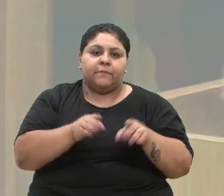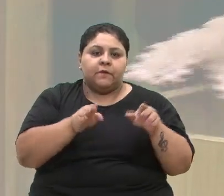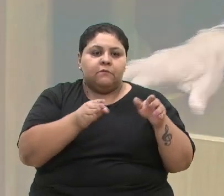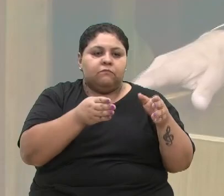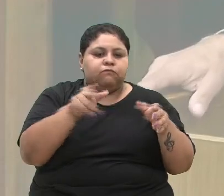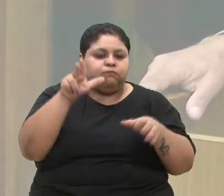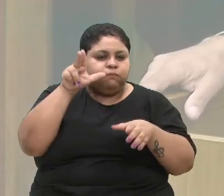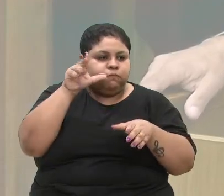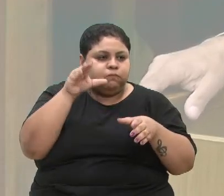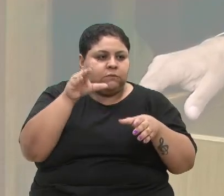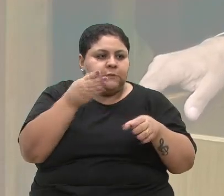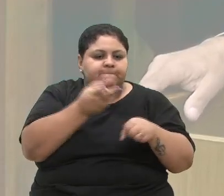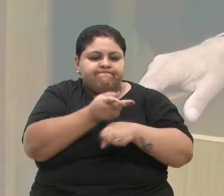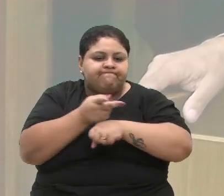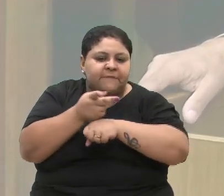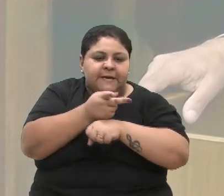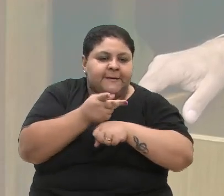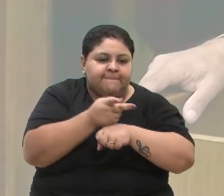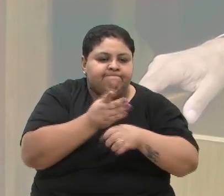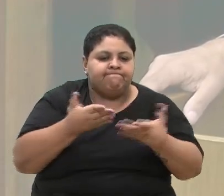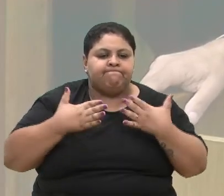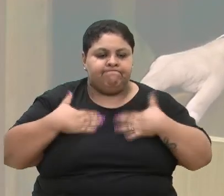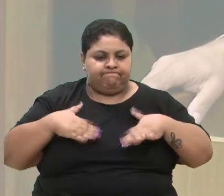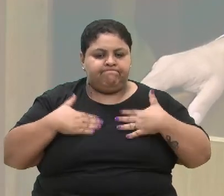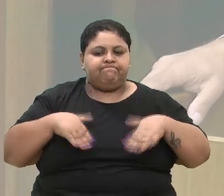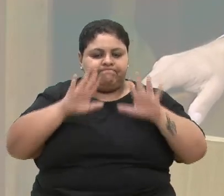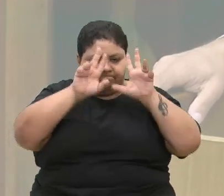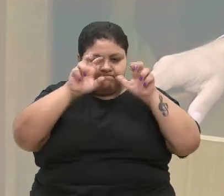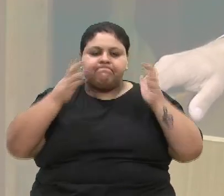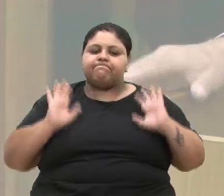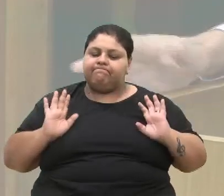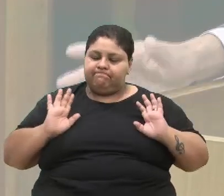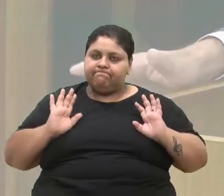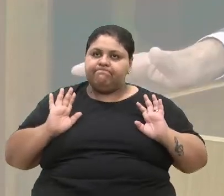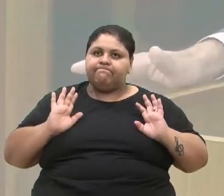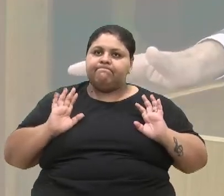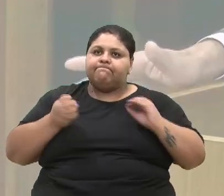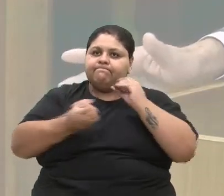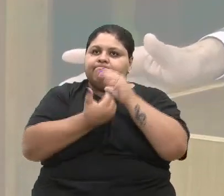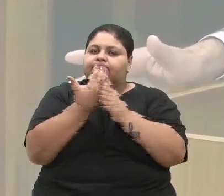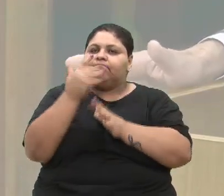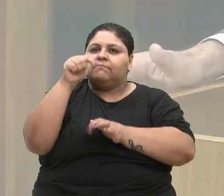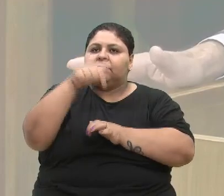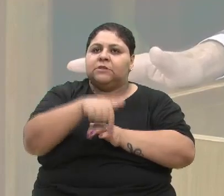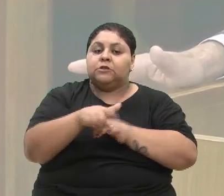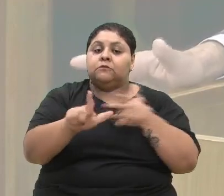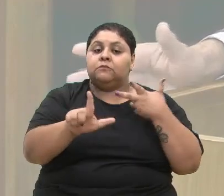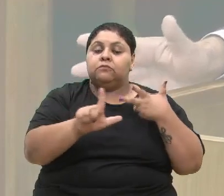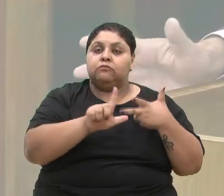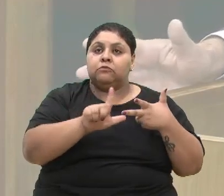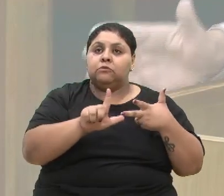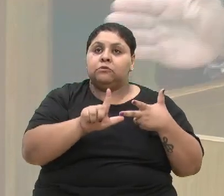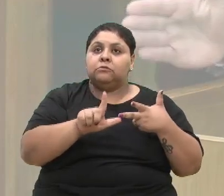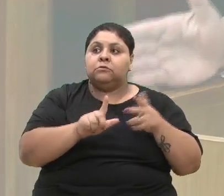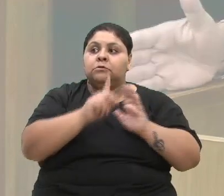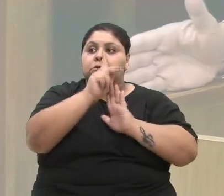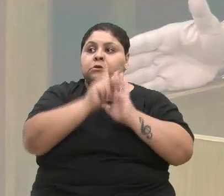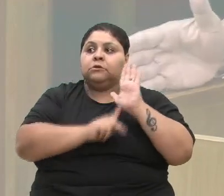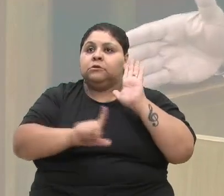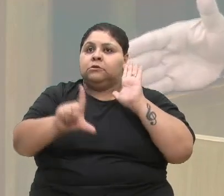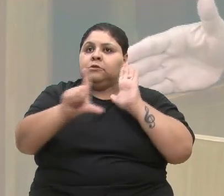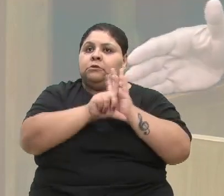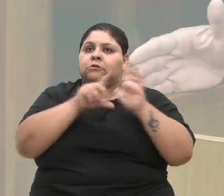e também delibere sobre o assunto. Talvez, criarmos aqui, no Legislativo, um projeto de lei